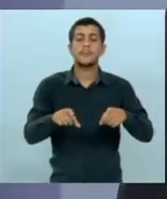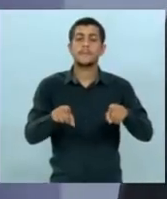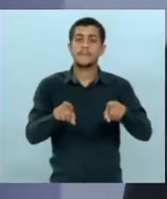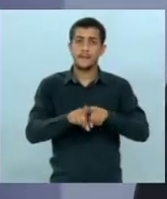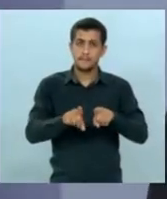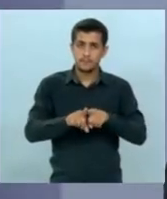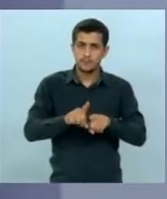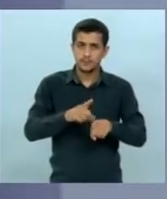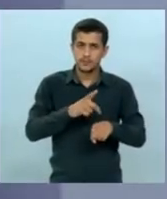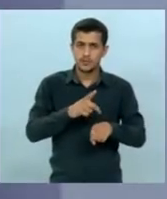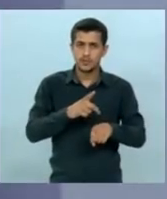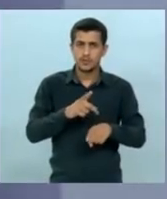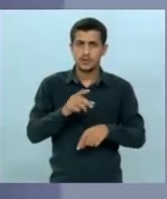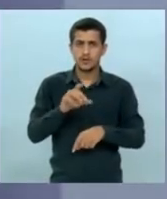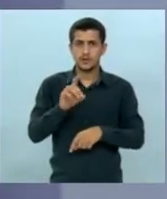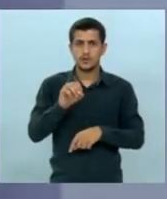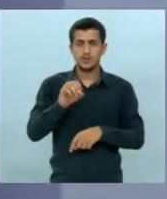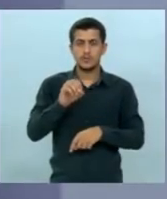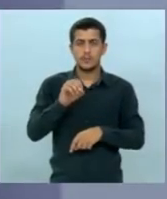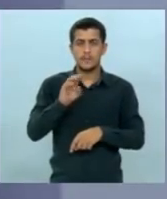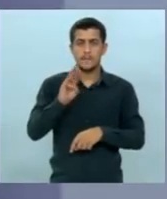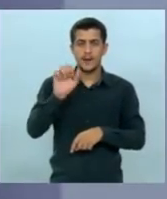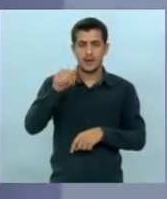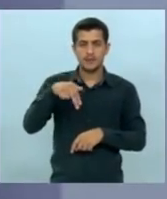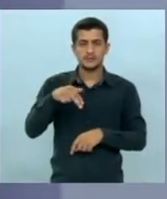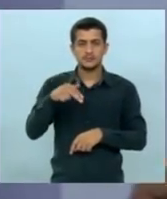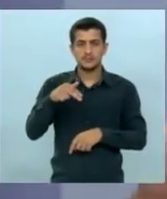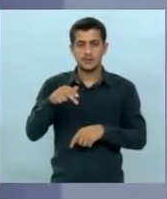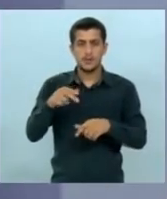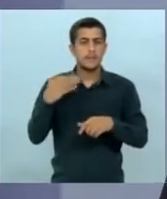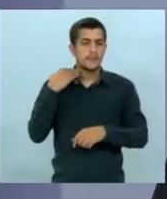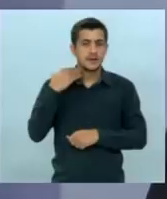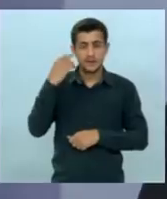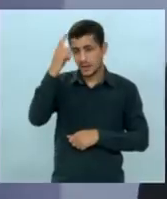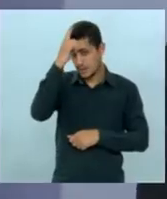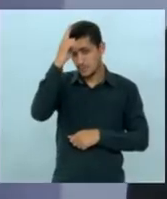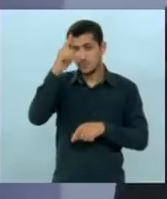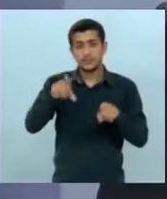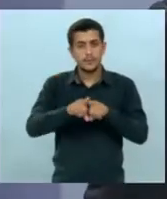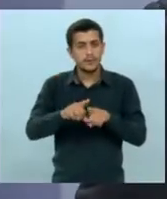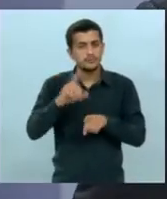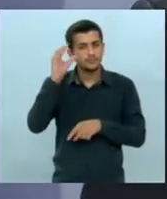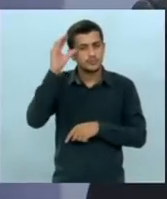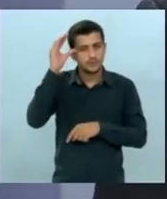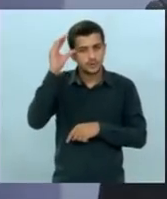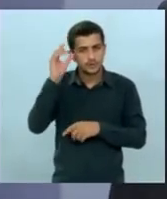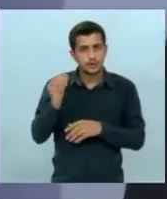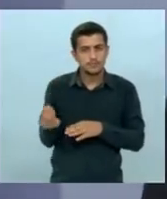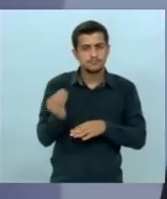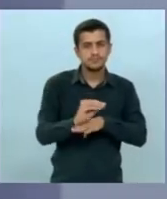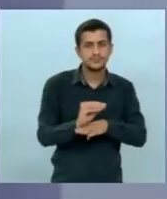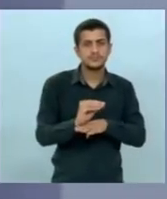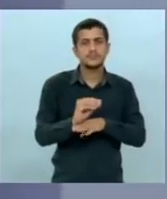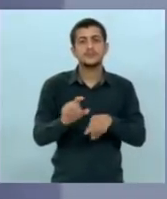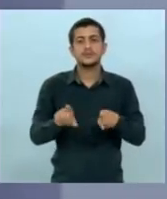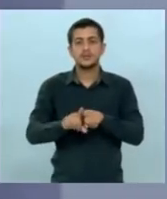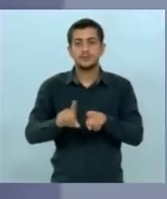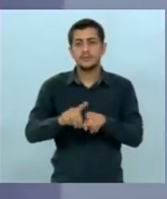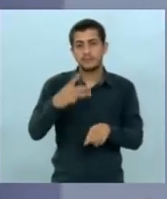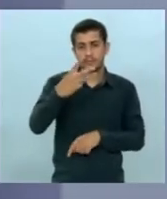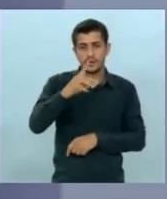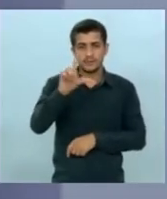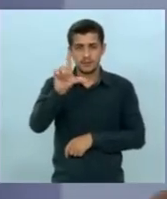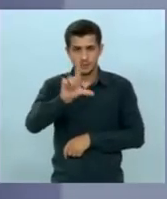por parte do Deutsche Bank que é um banco alemão e capital chinês e tem um grupo que é o Hub Três Lagoas que é